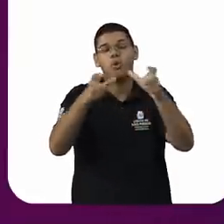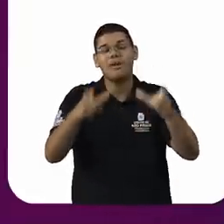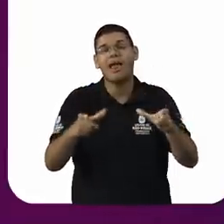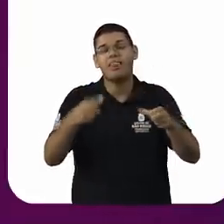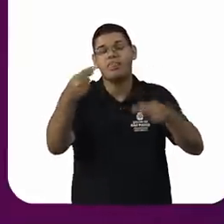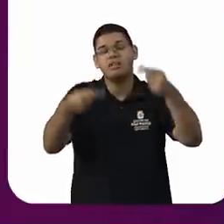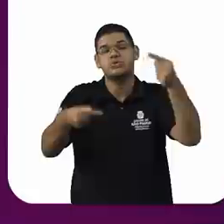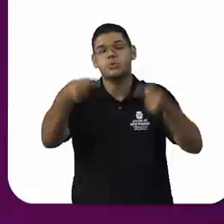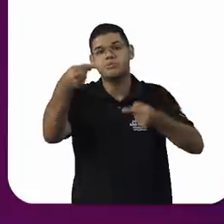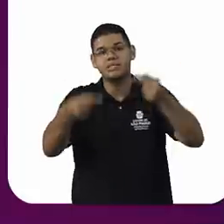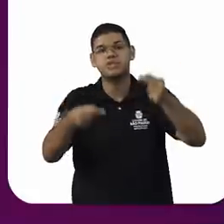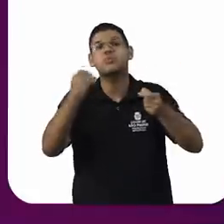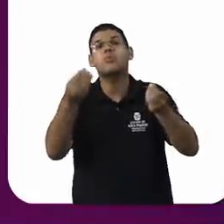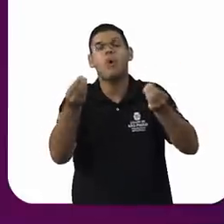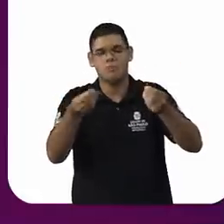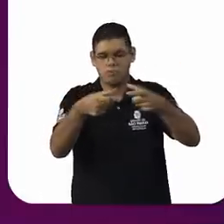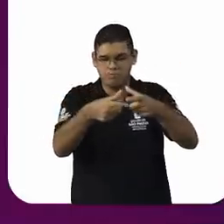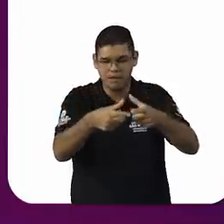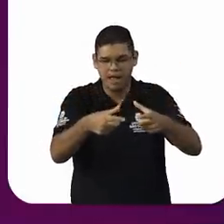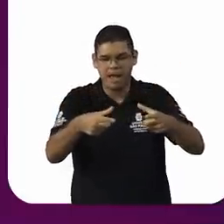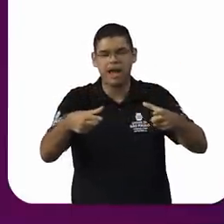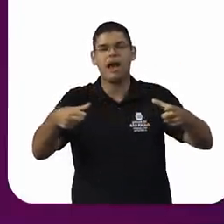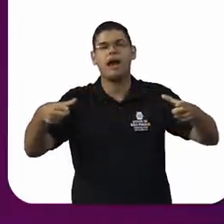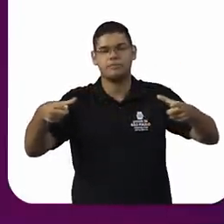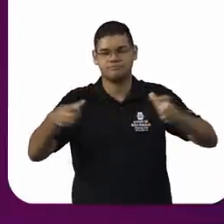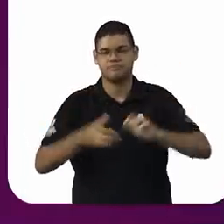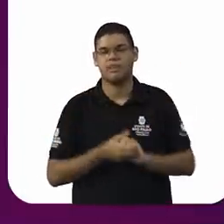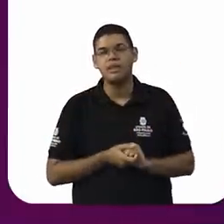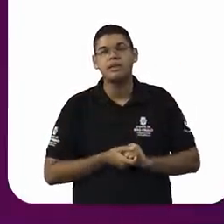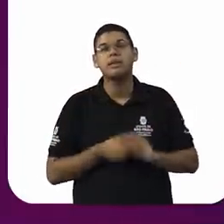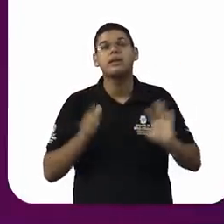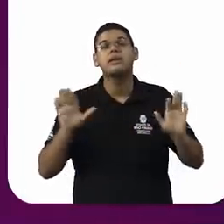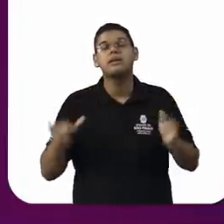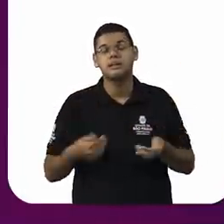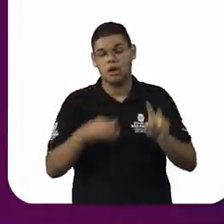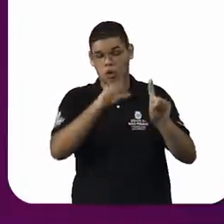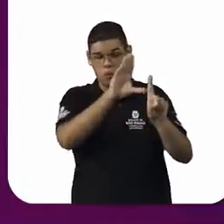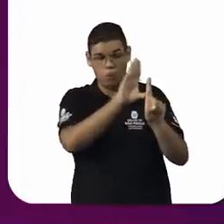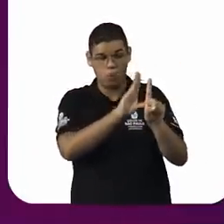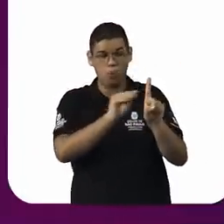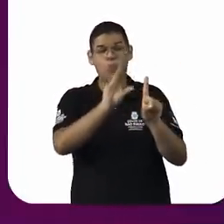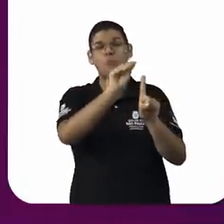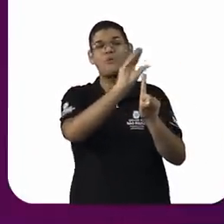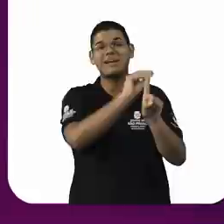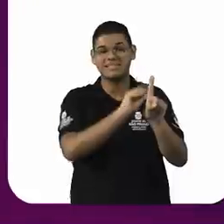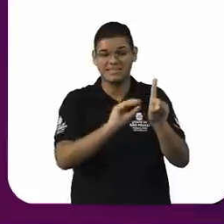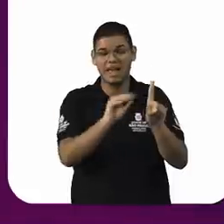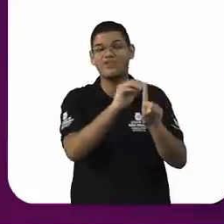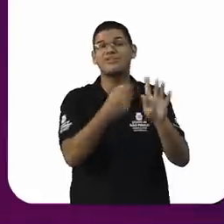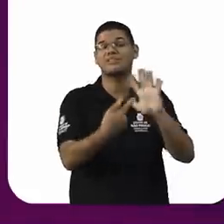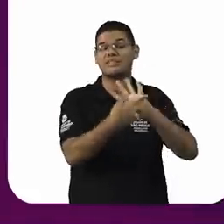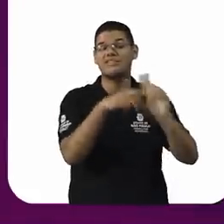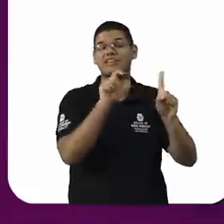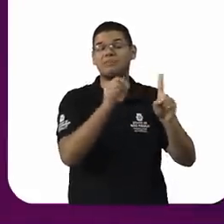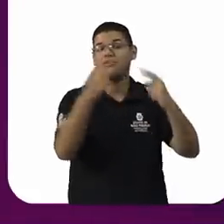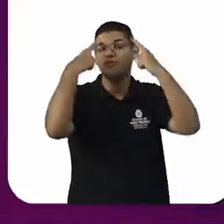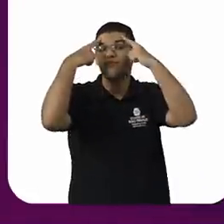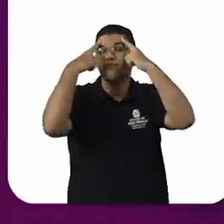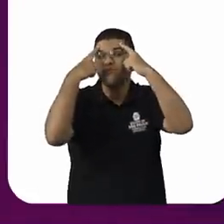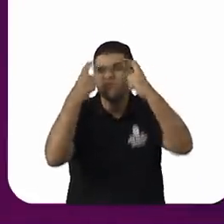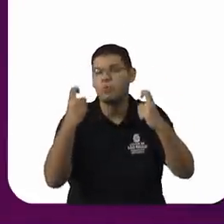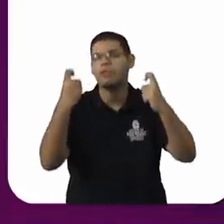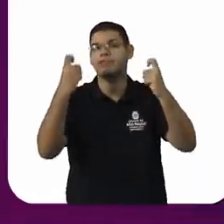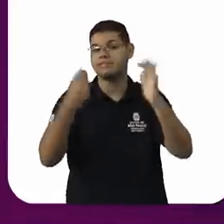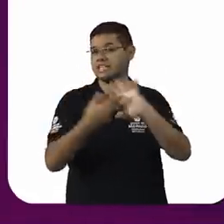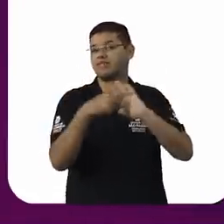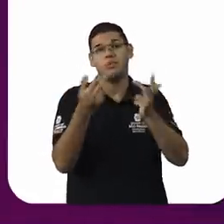Então, o assédio sexual ambiental também é um tipo de violência. Tanto o assédio sexual por chantagem, quanto o